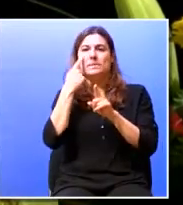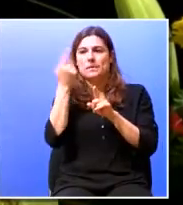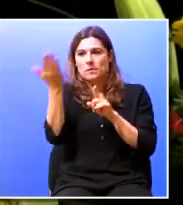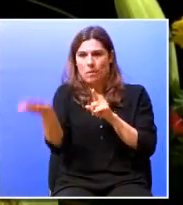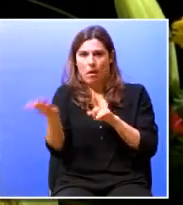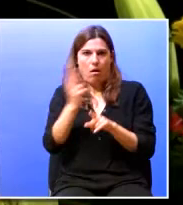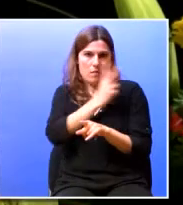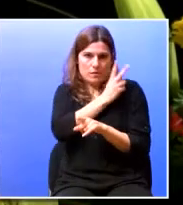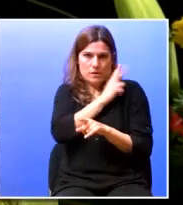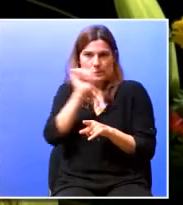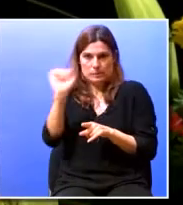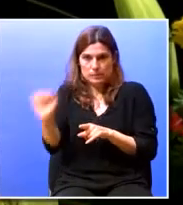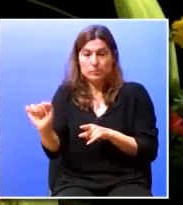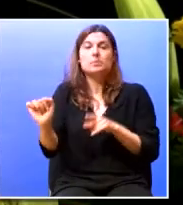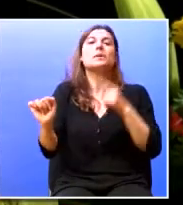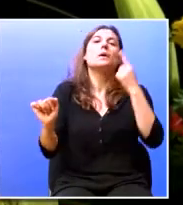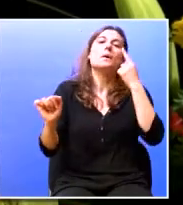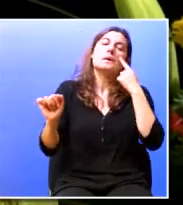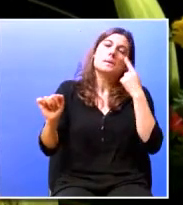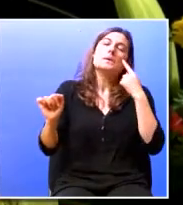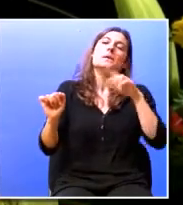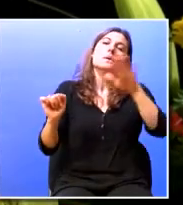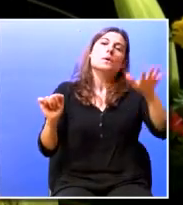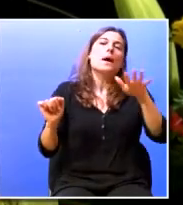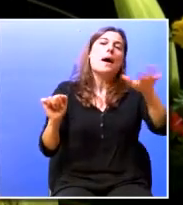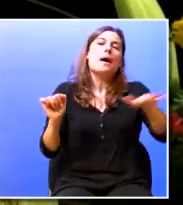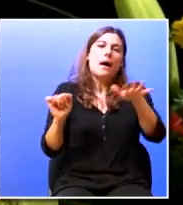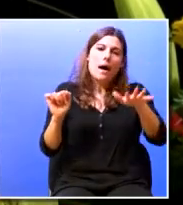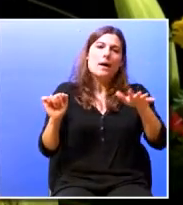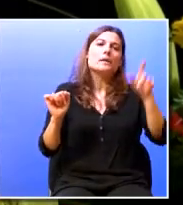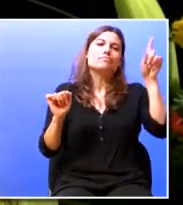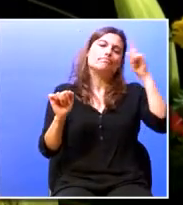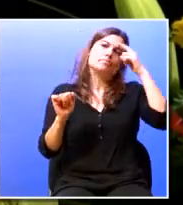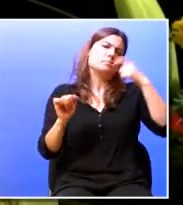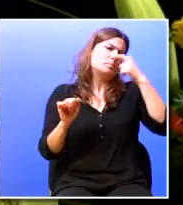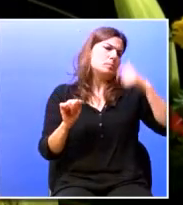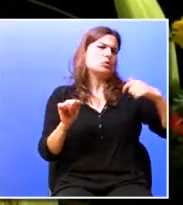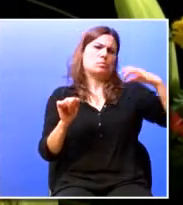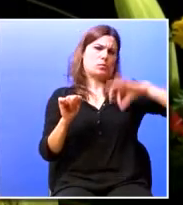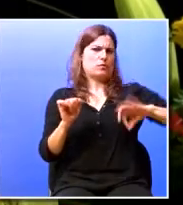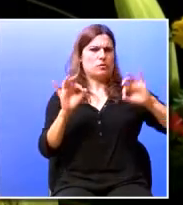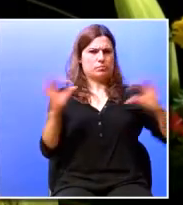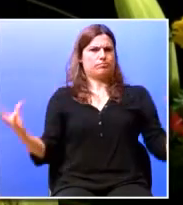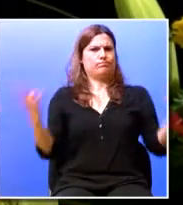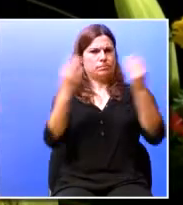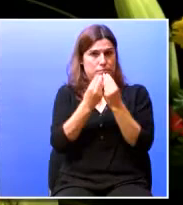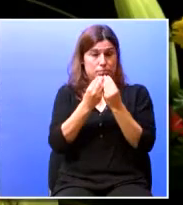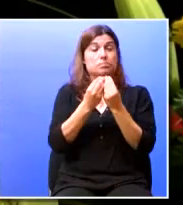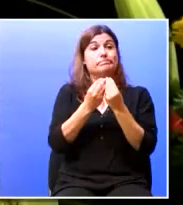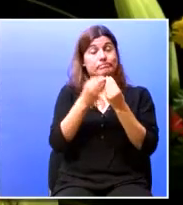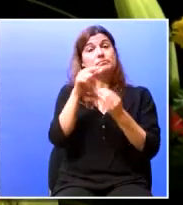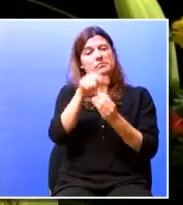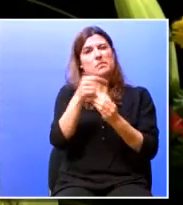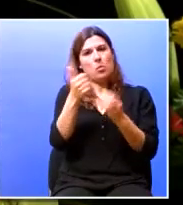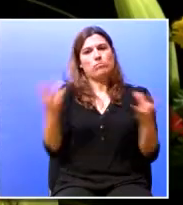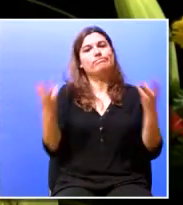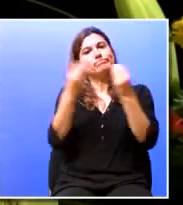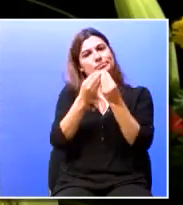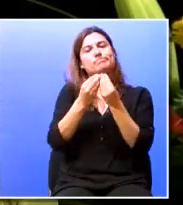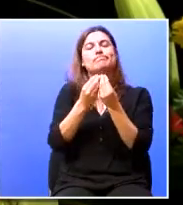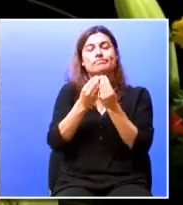académico com o conhecimento dos académicos com o conhecimento dos profissionais. Eu penso que este é um bom espaço para isso.